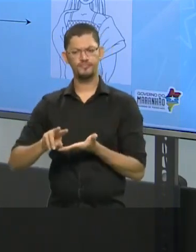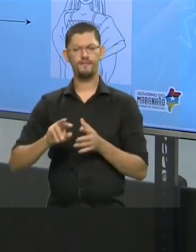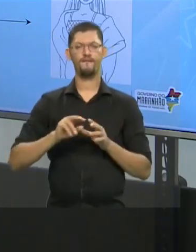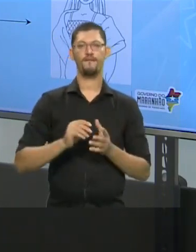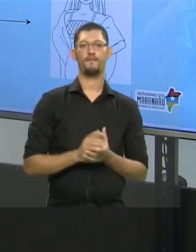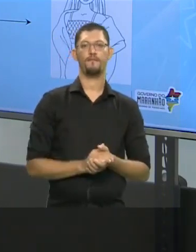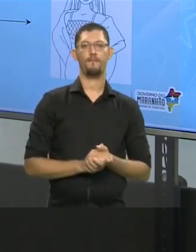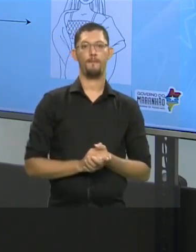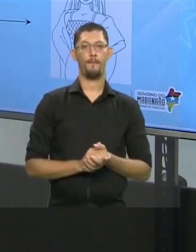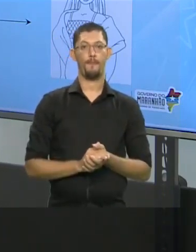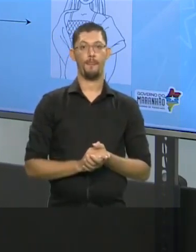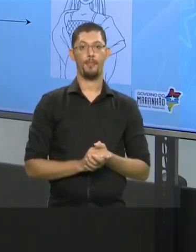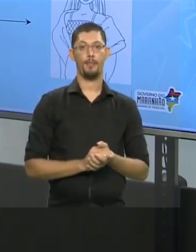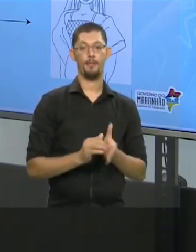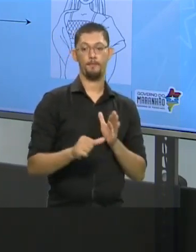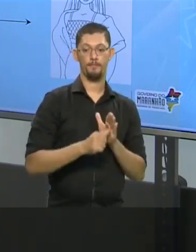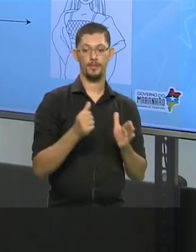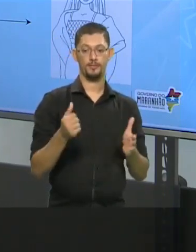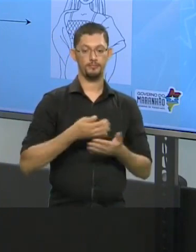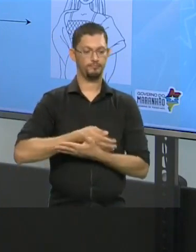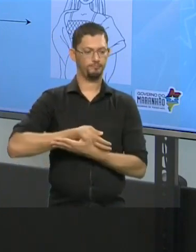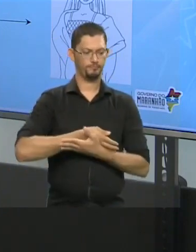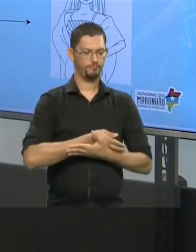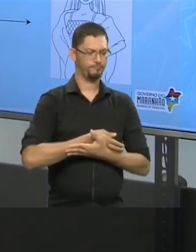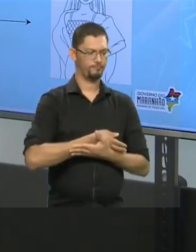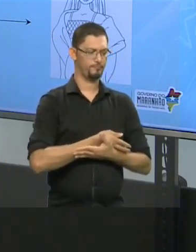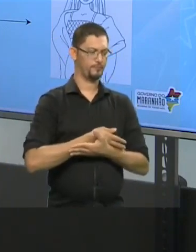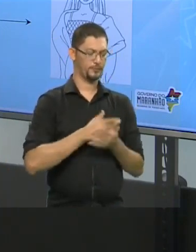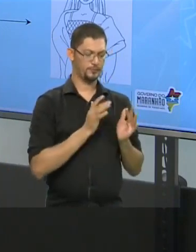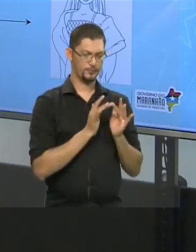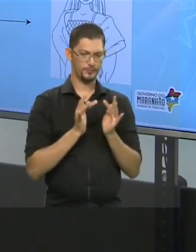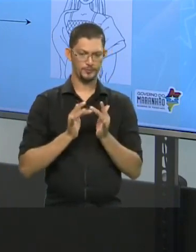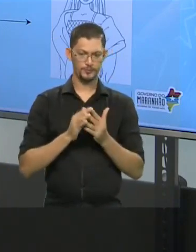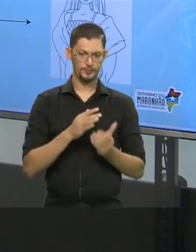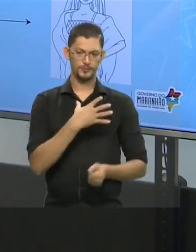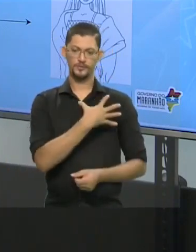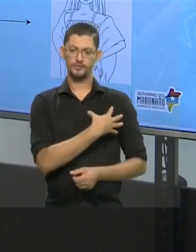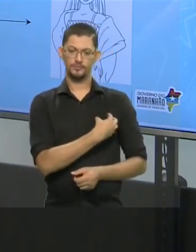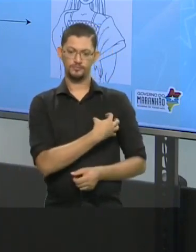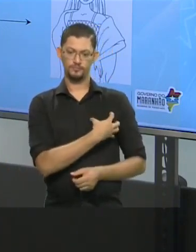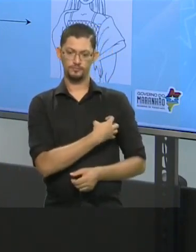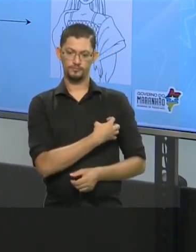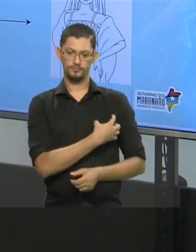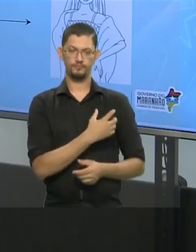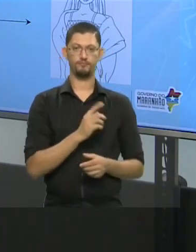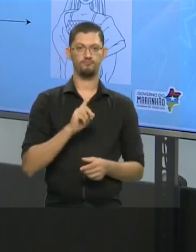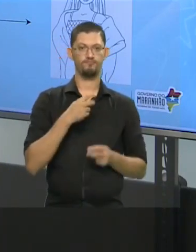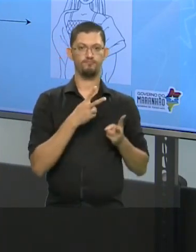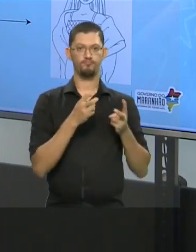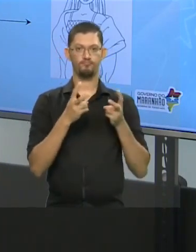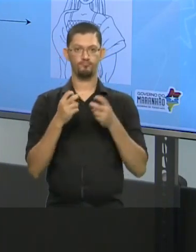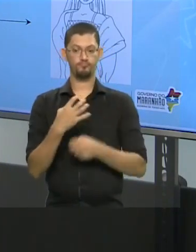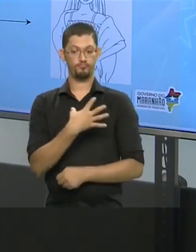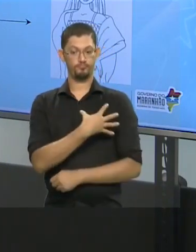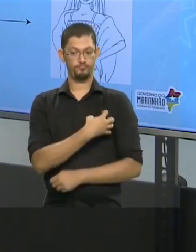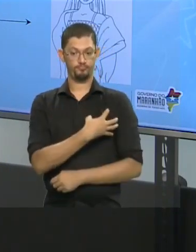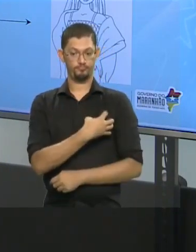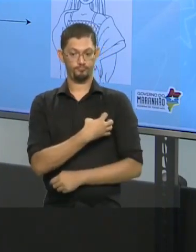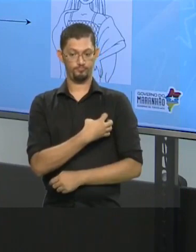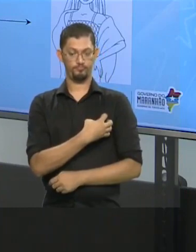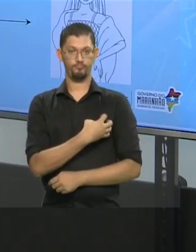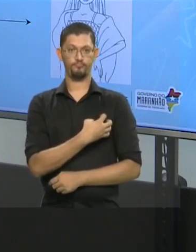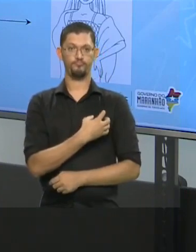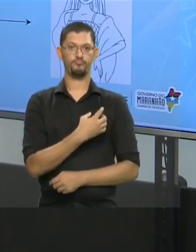O primeiro contato que o bebê tem normalmente é com o que? Com o seio da mãe. Depois ele começa a perceber que aquele seio,